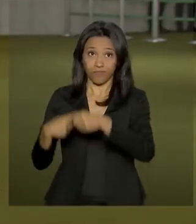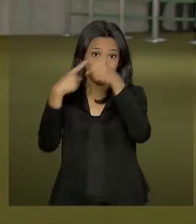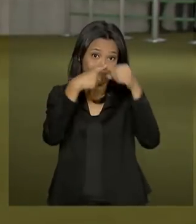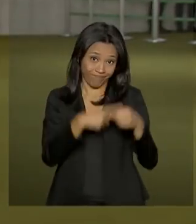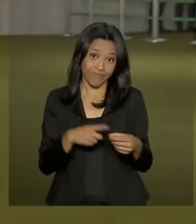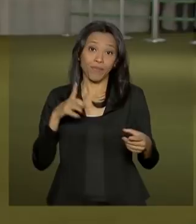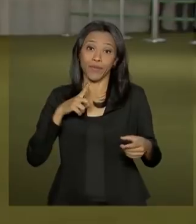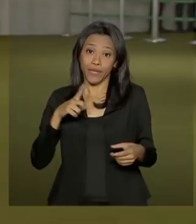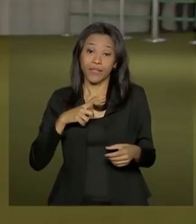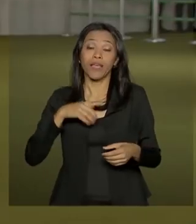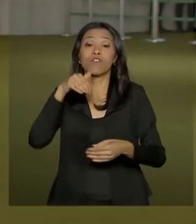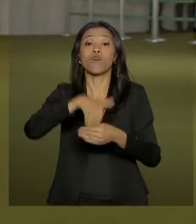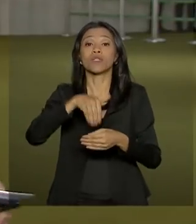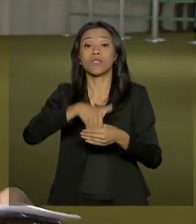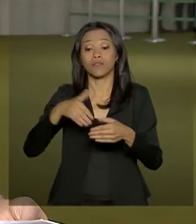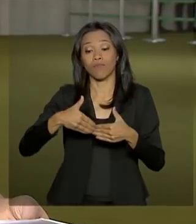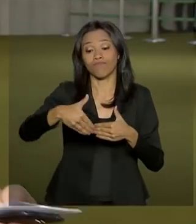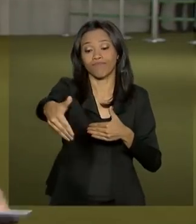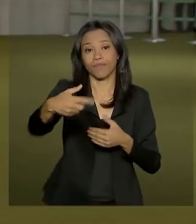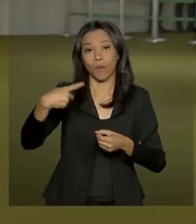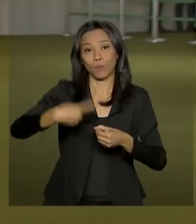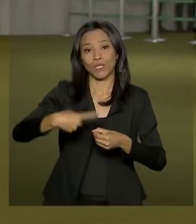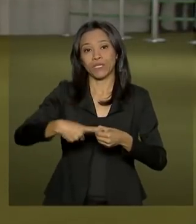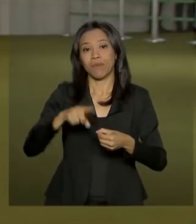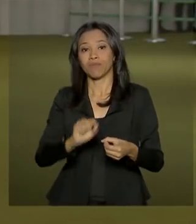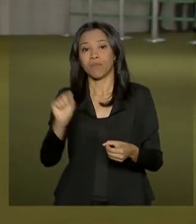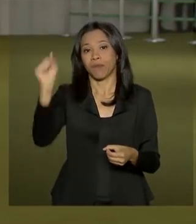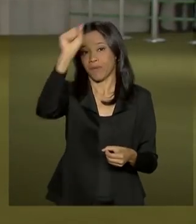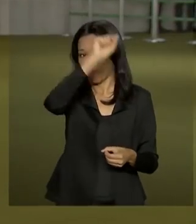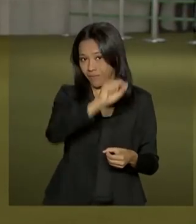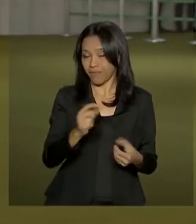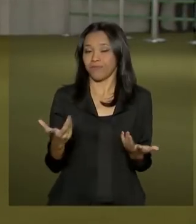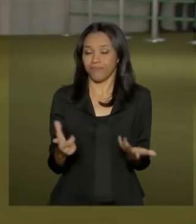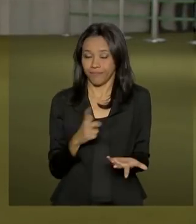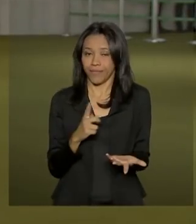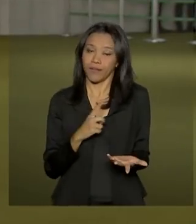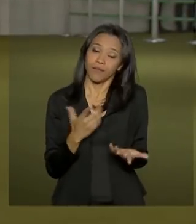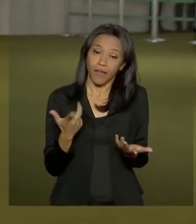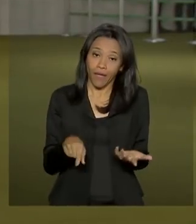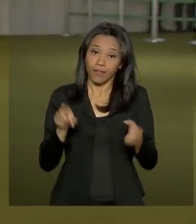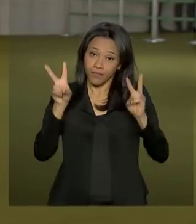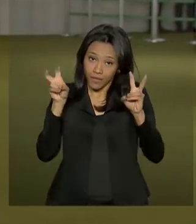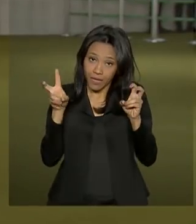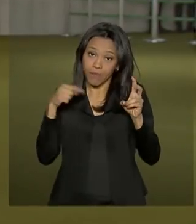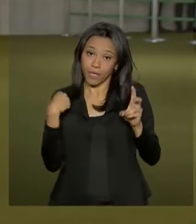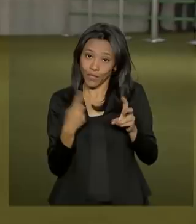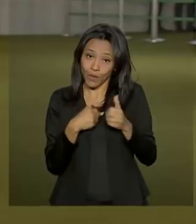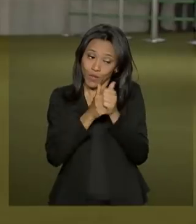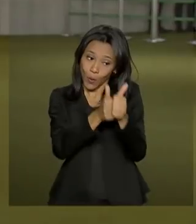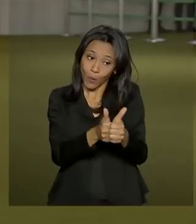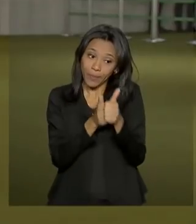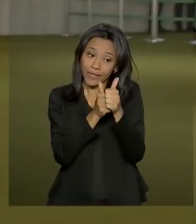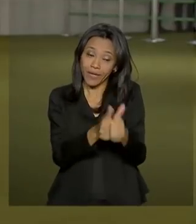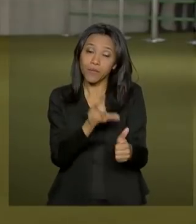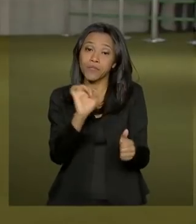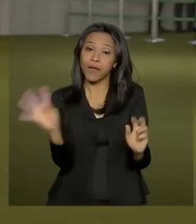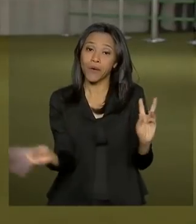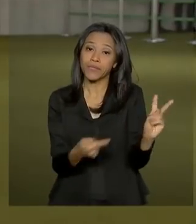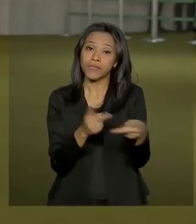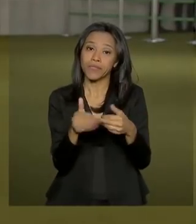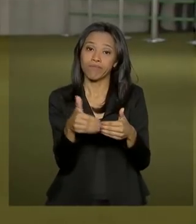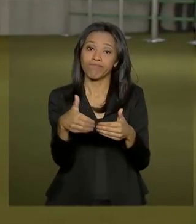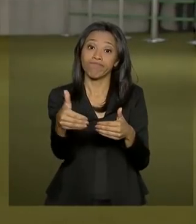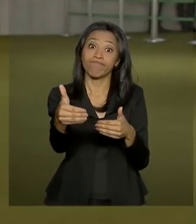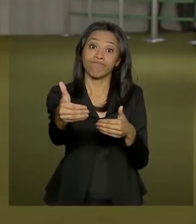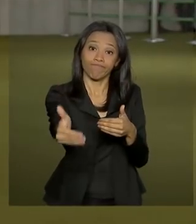tem eleições municipais vindo por aí. E essa medida não deixa de ser um popular assunto para a gente acompanhar aqui nos próximos dias. Olha,